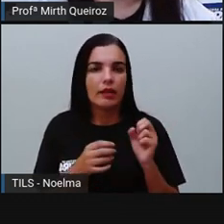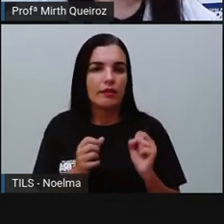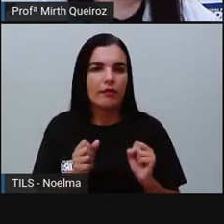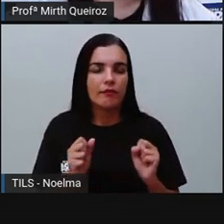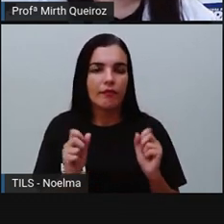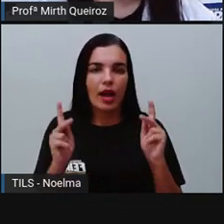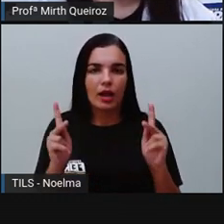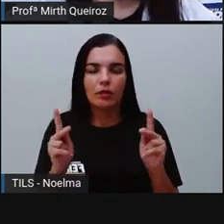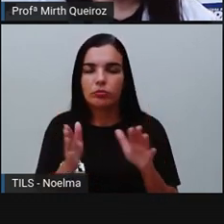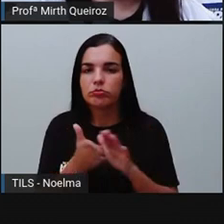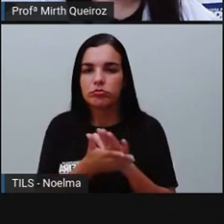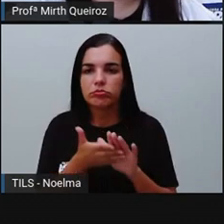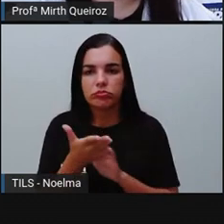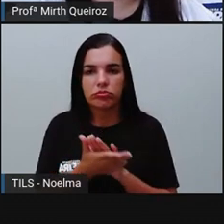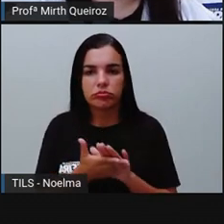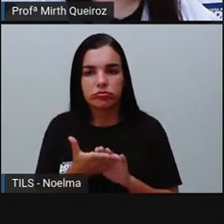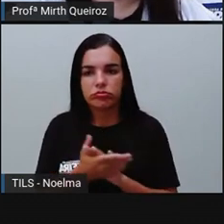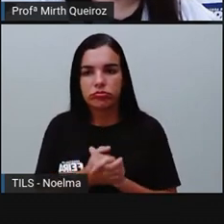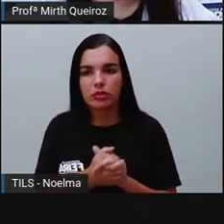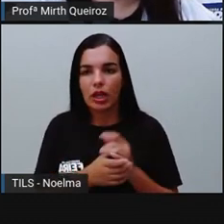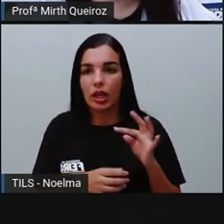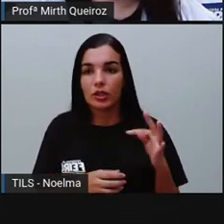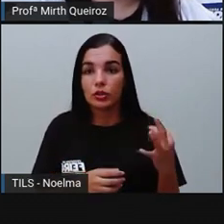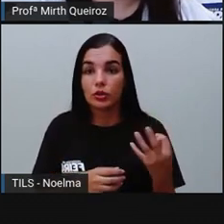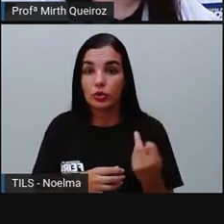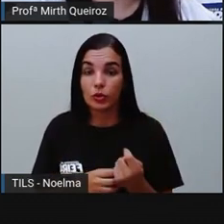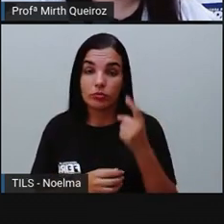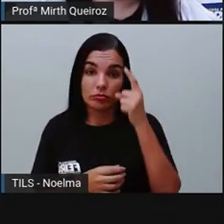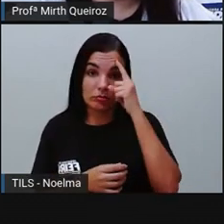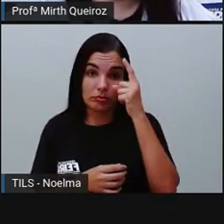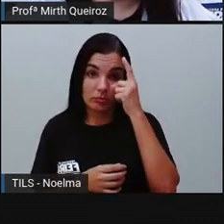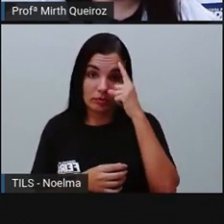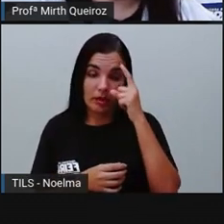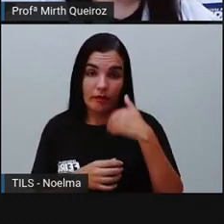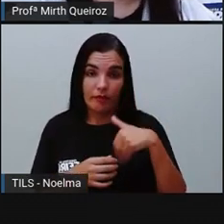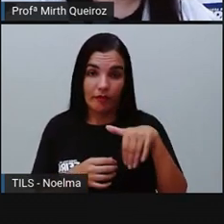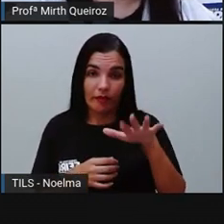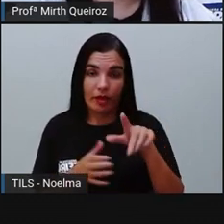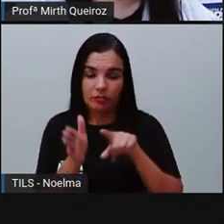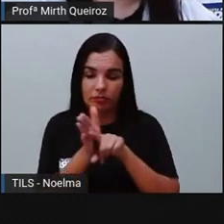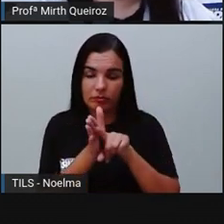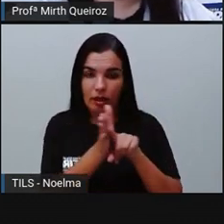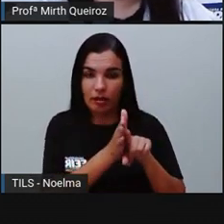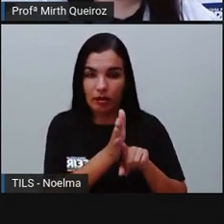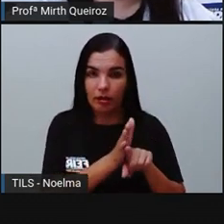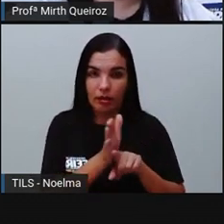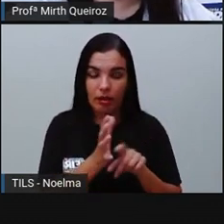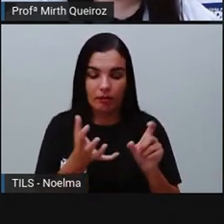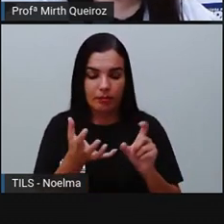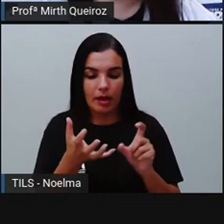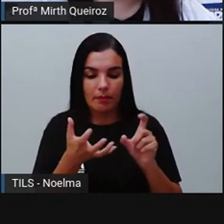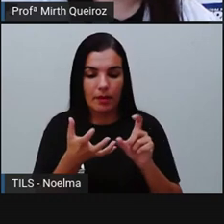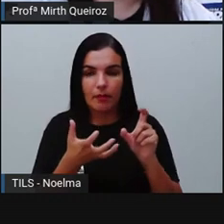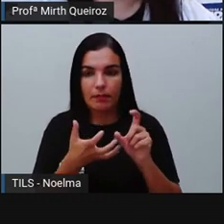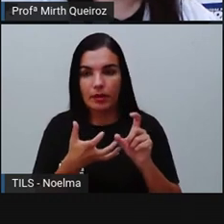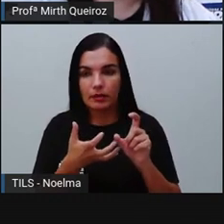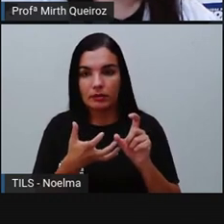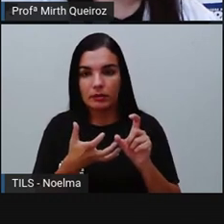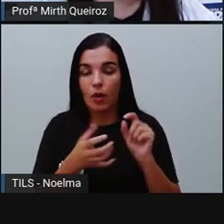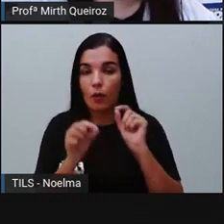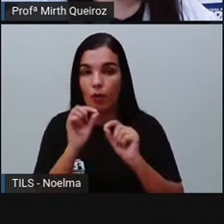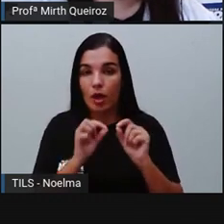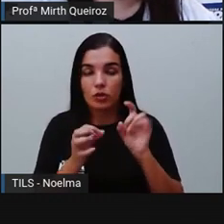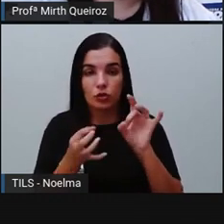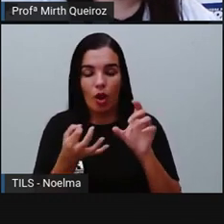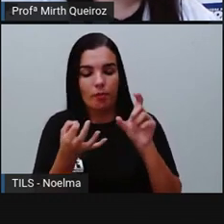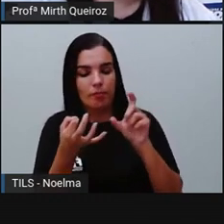Então, todas as vezes que a gente for analisar, a sílaba de maior tonicidade, ela vai ser